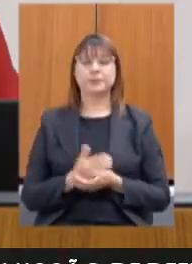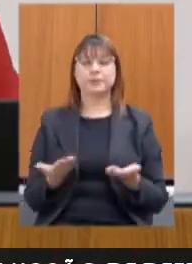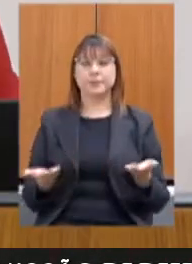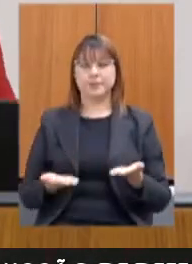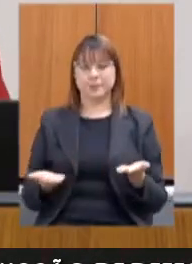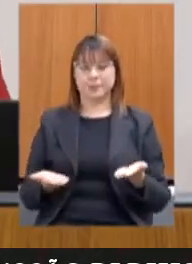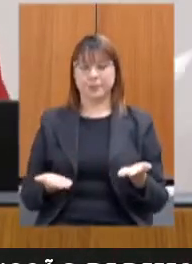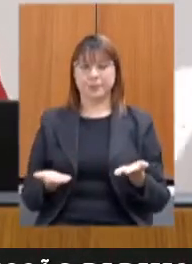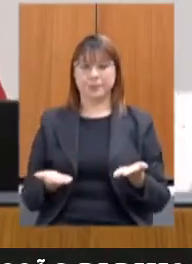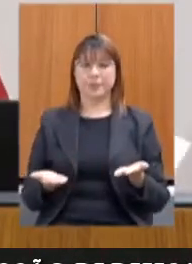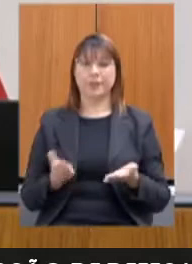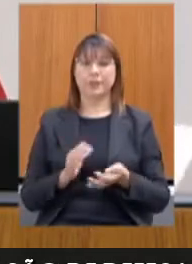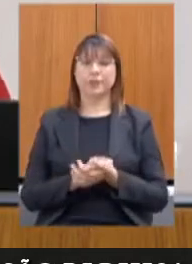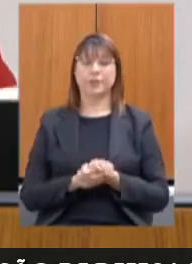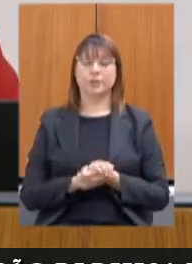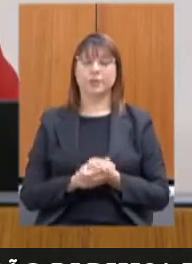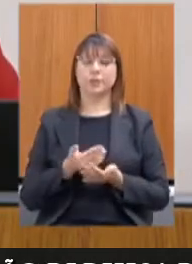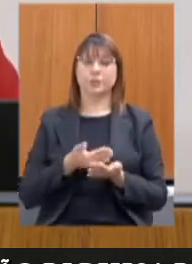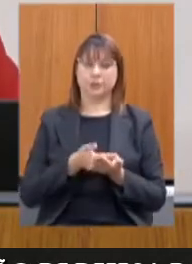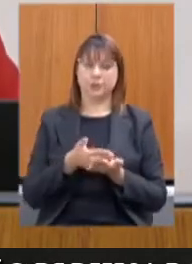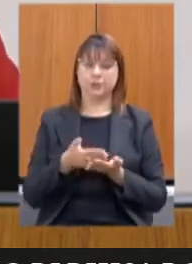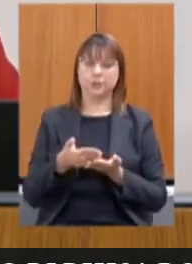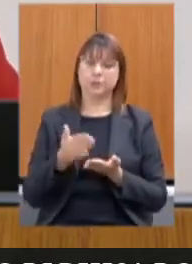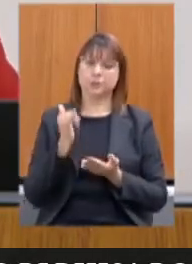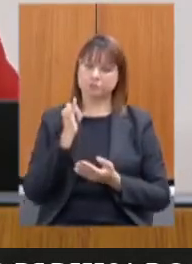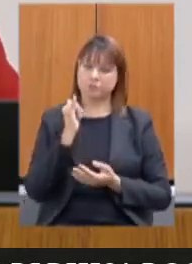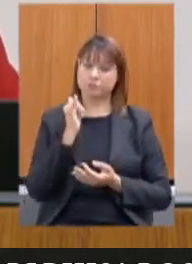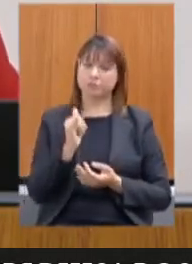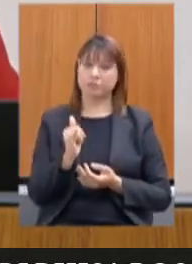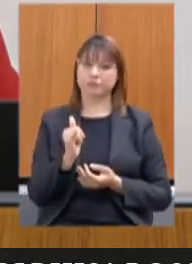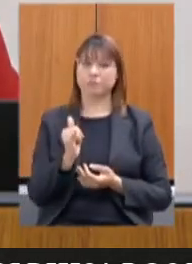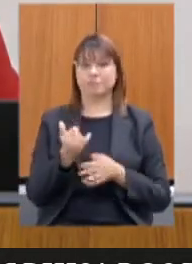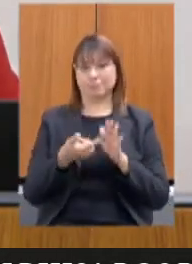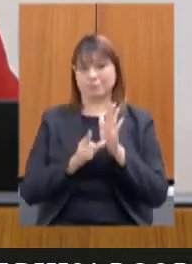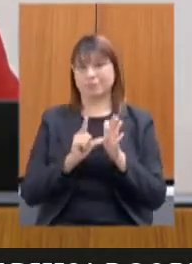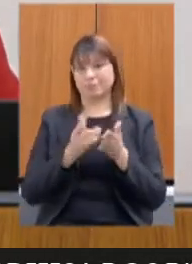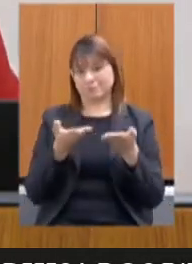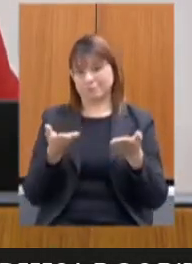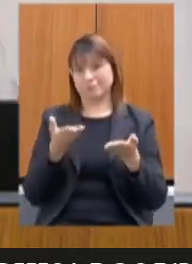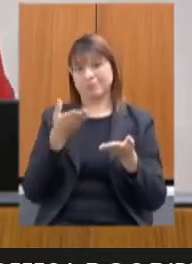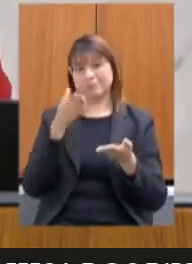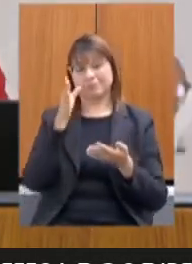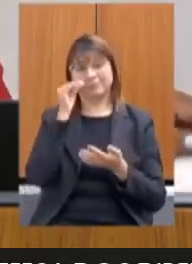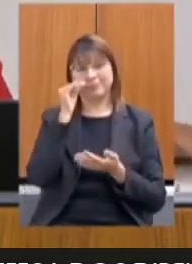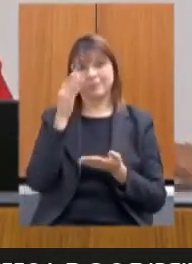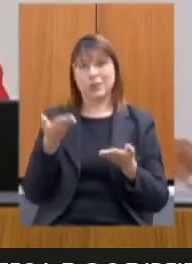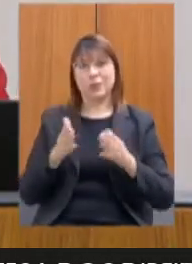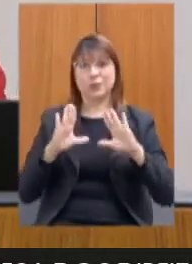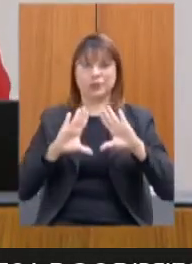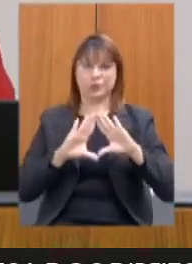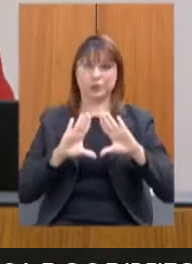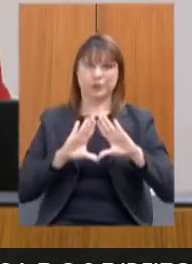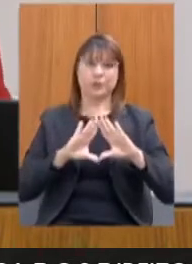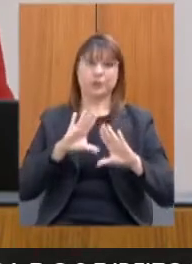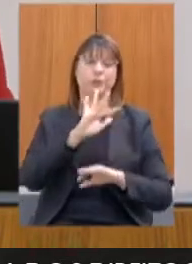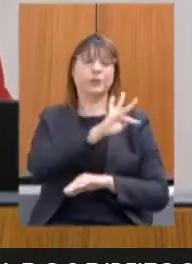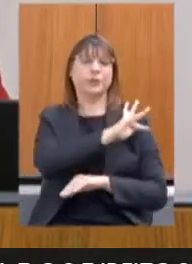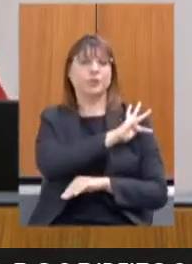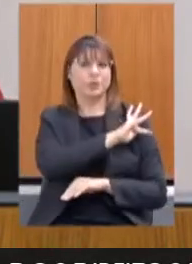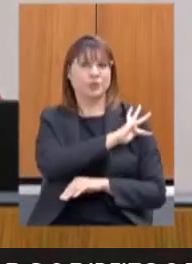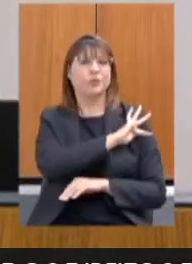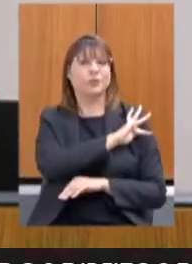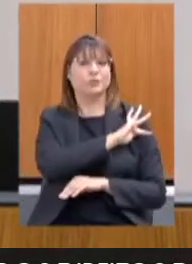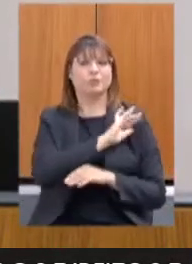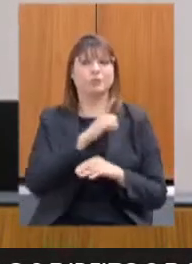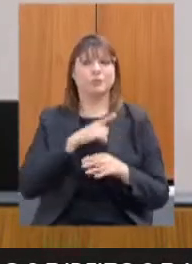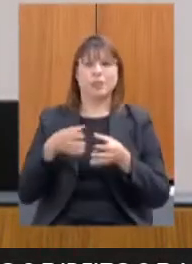então, já de antemão dizer que, como vocês viram no início, essa Assembleia Fiscaliza está reunindo diversas